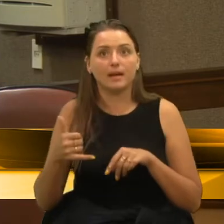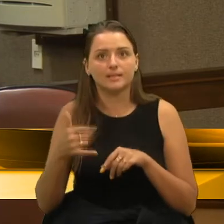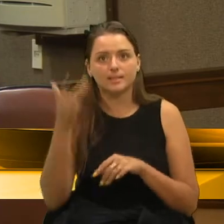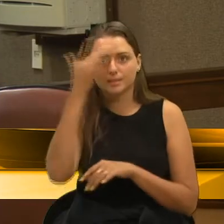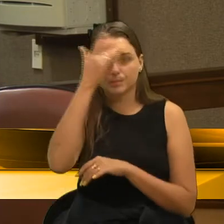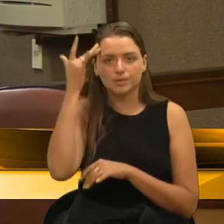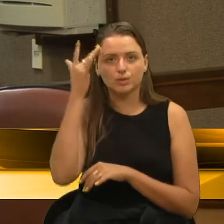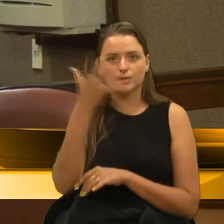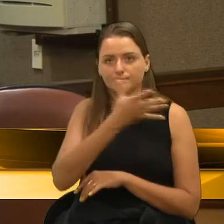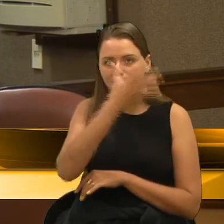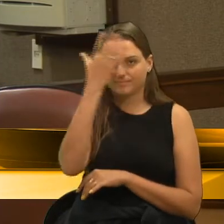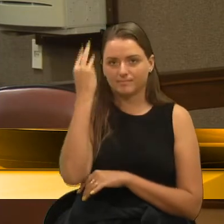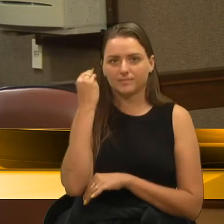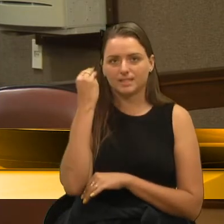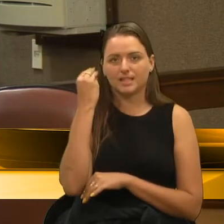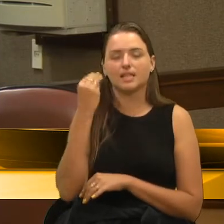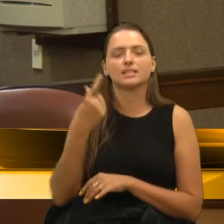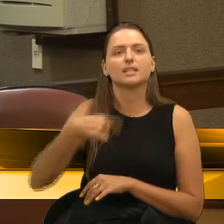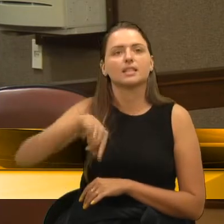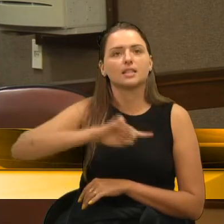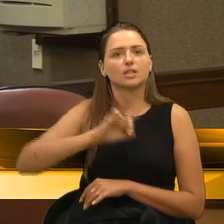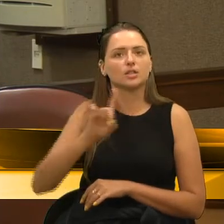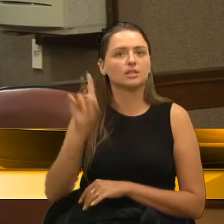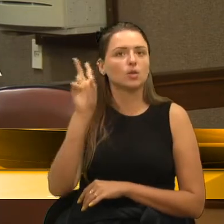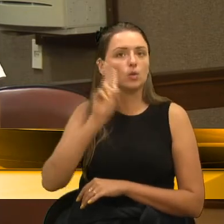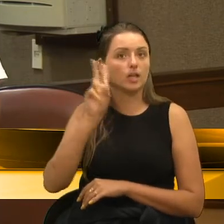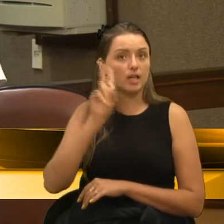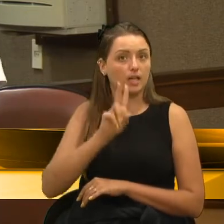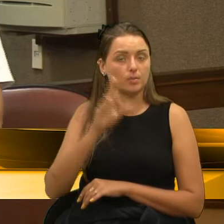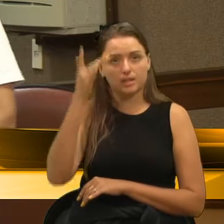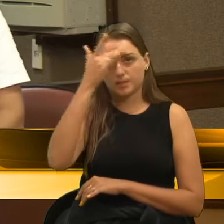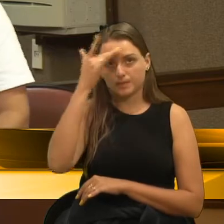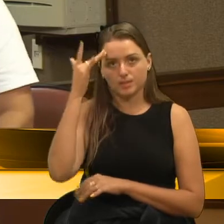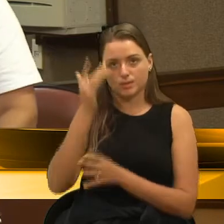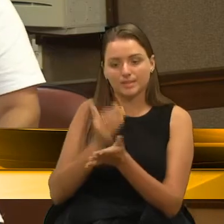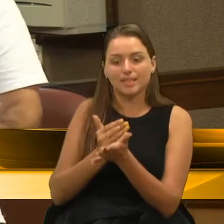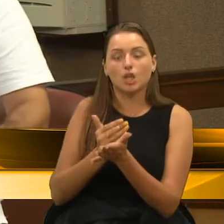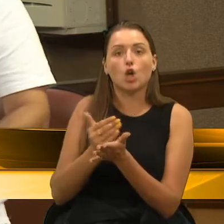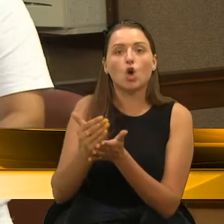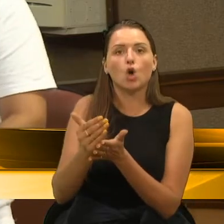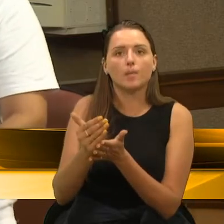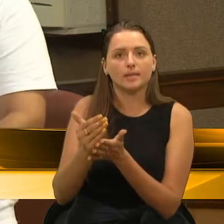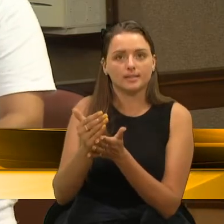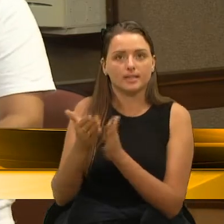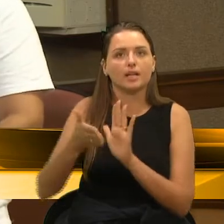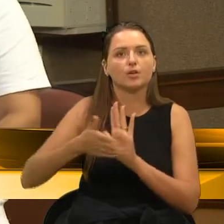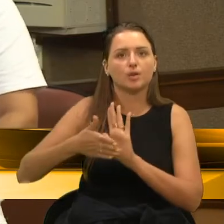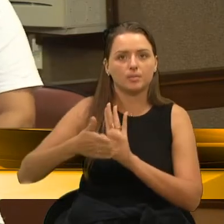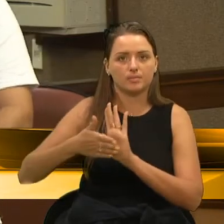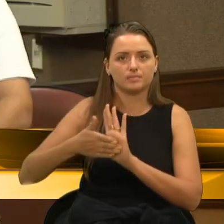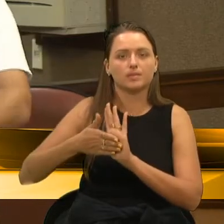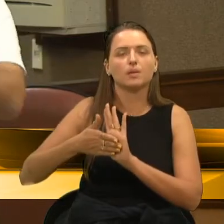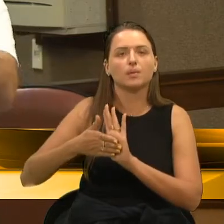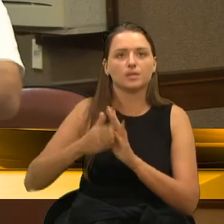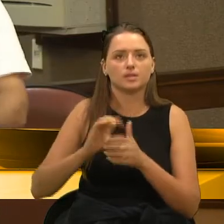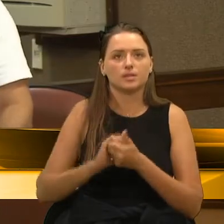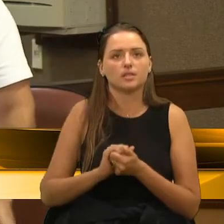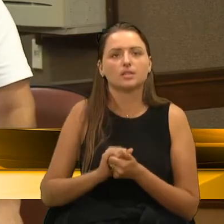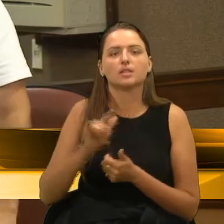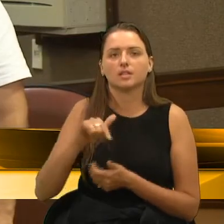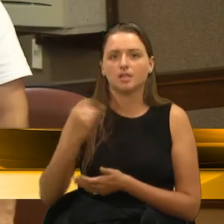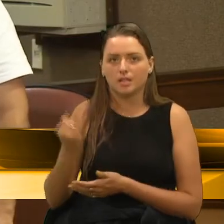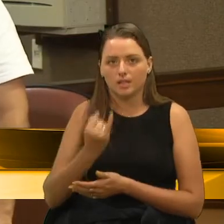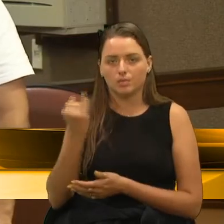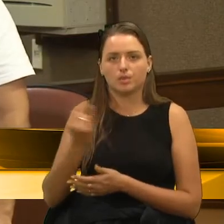memória de algumas pessoas e a gente não recorda as pessoas que tiveram protagonismo em algumas lutas importantes. E que, com